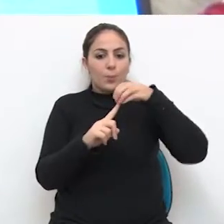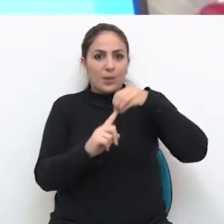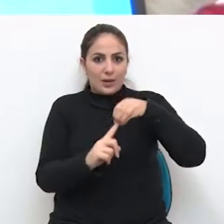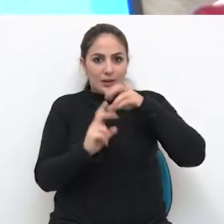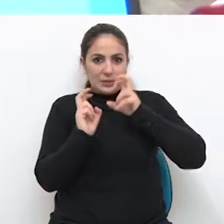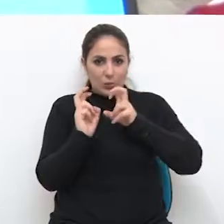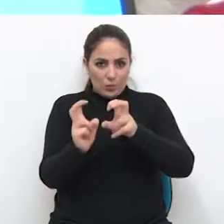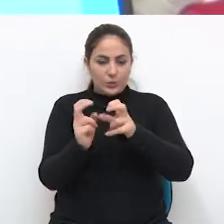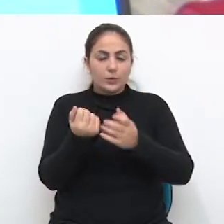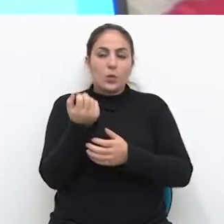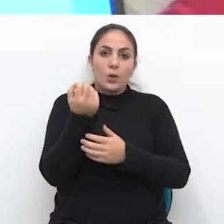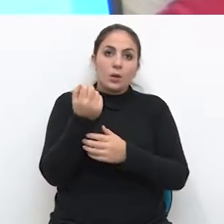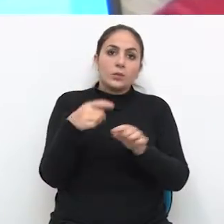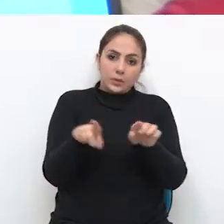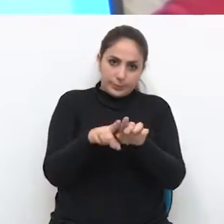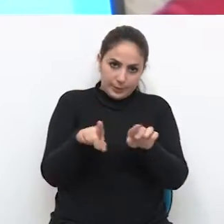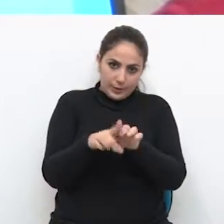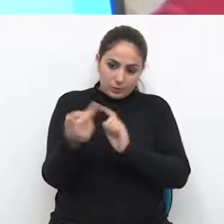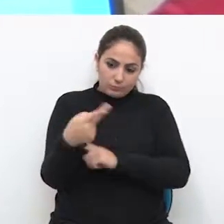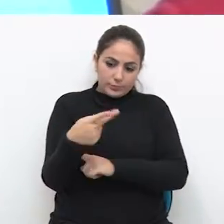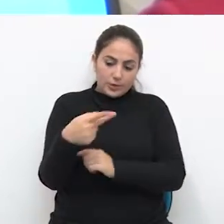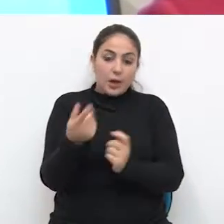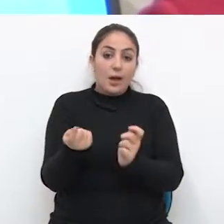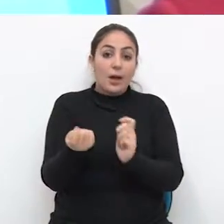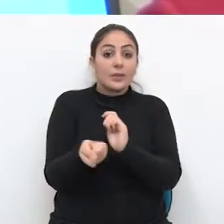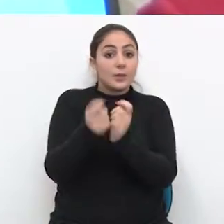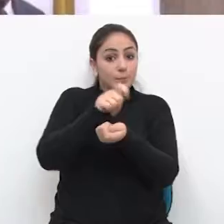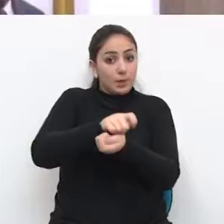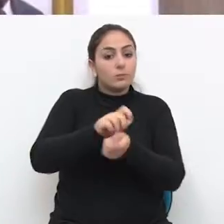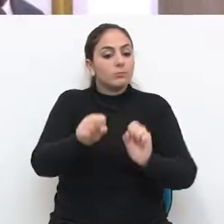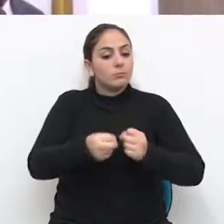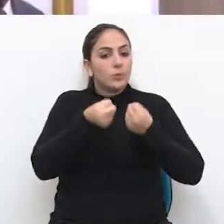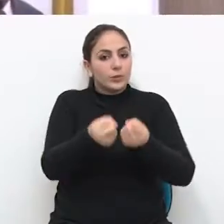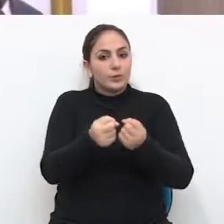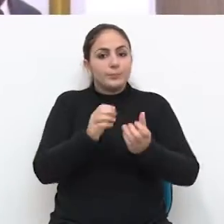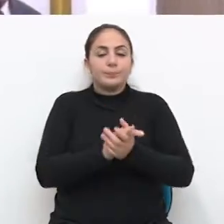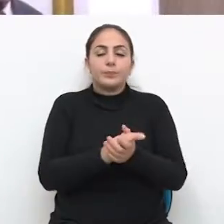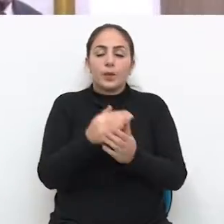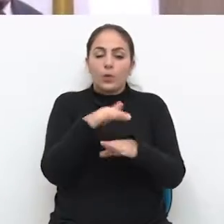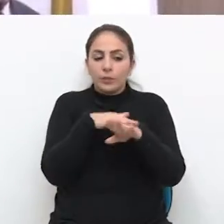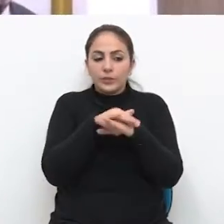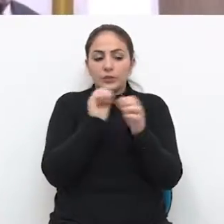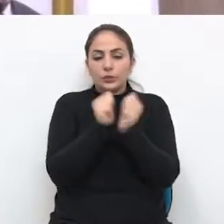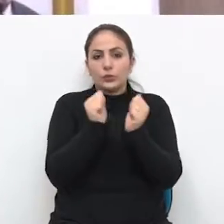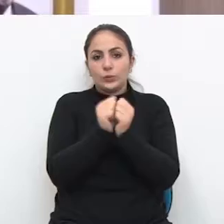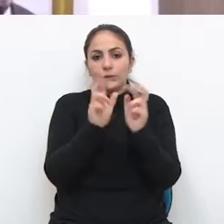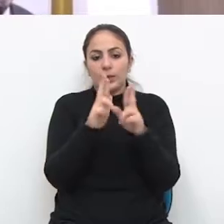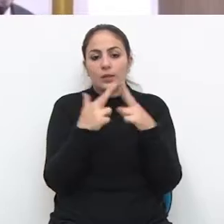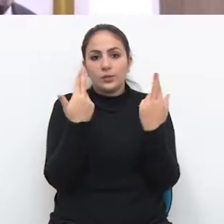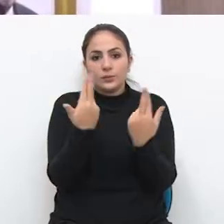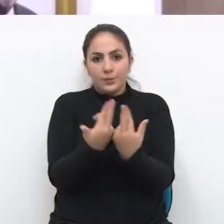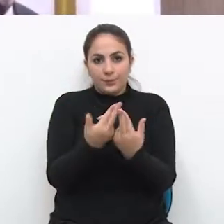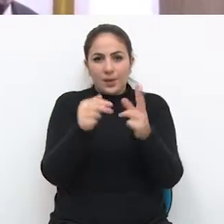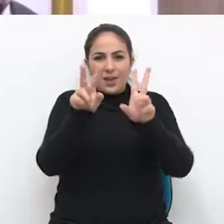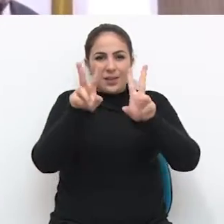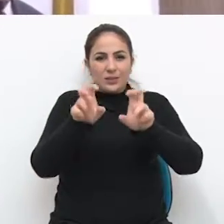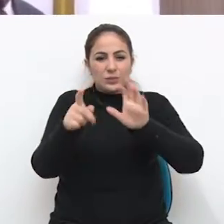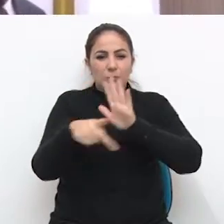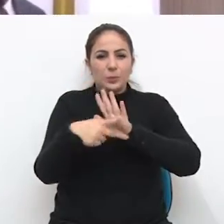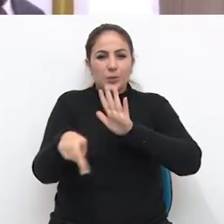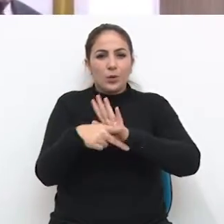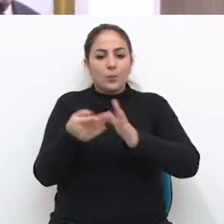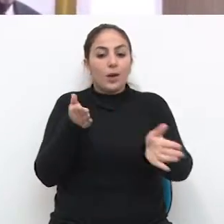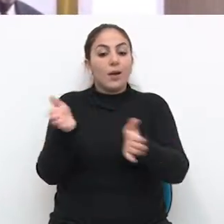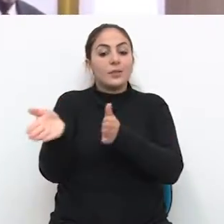paradas e ônibus adaptados também será reforçada. Foi dialogado aqui na reunião sobre